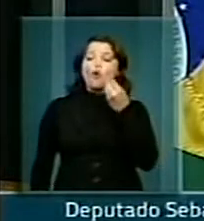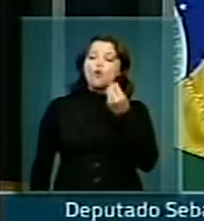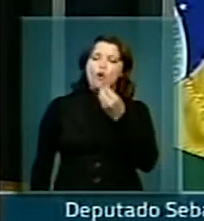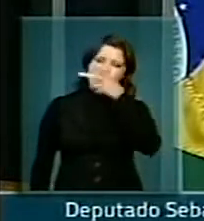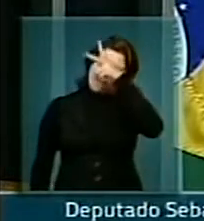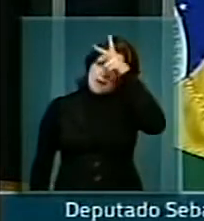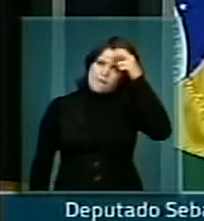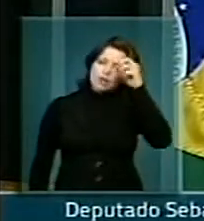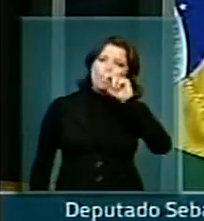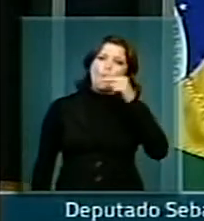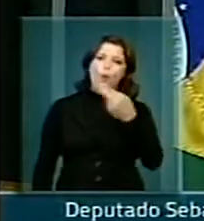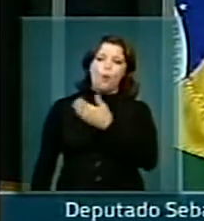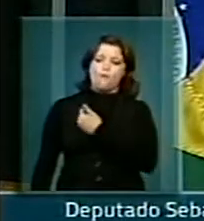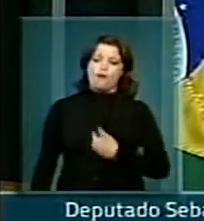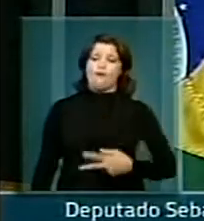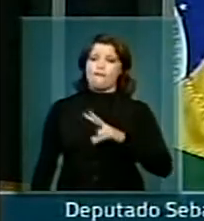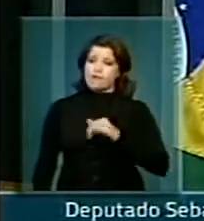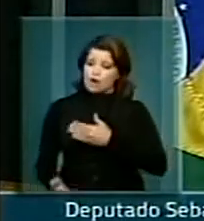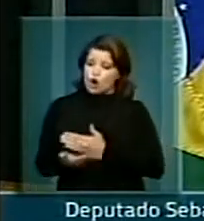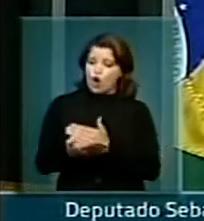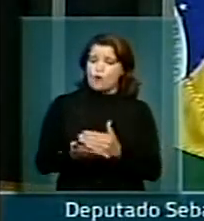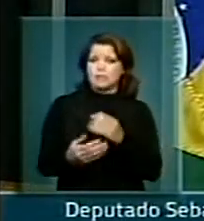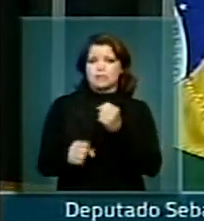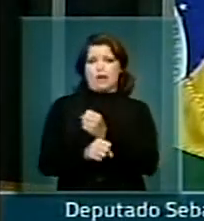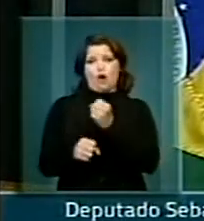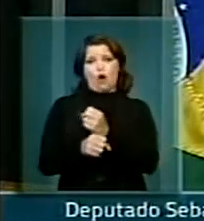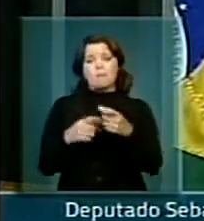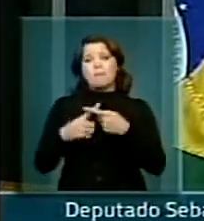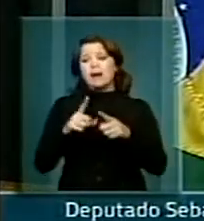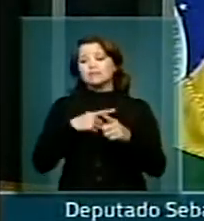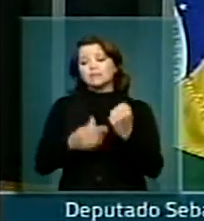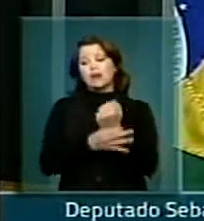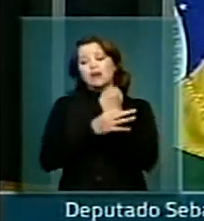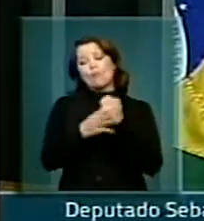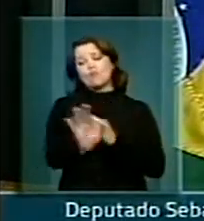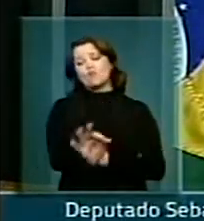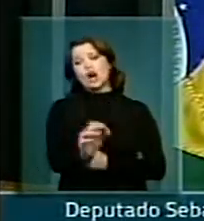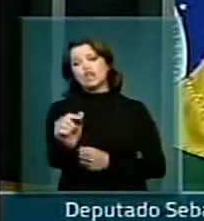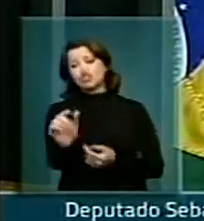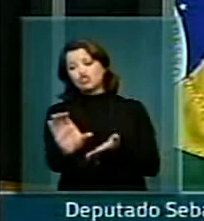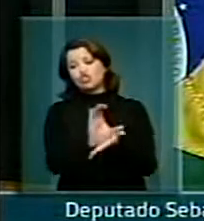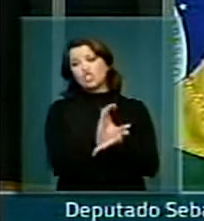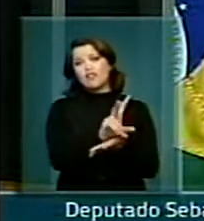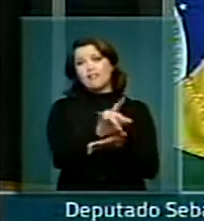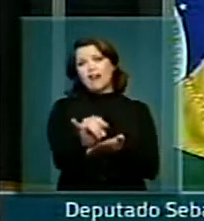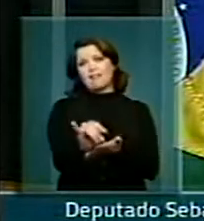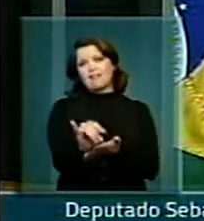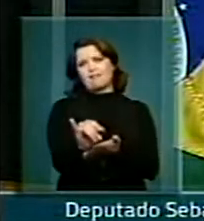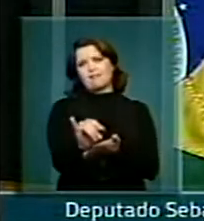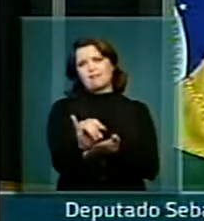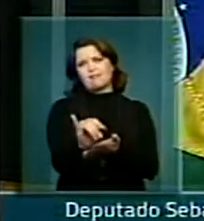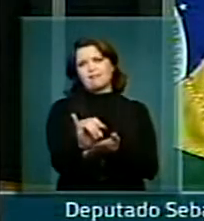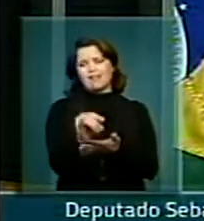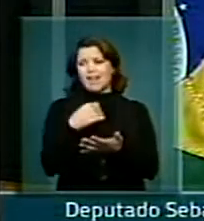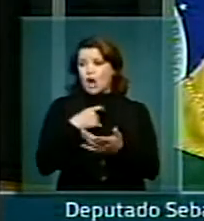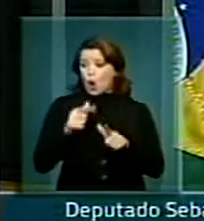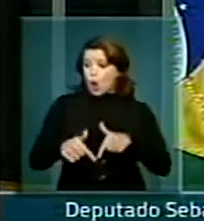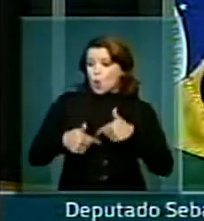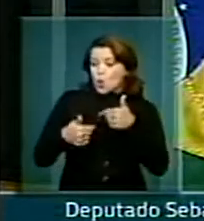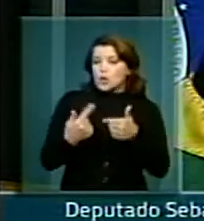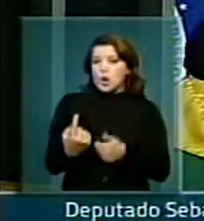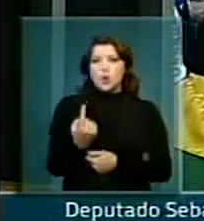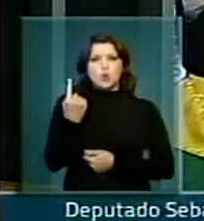governador vai dar ordem de serviço, mandar começar a obra sem ter a garantia de que o dinheiro vai ser pago? E eu não estou fazendo uma luta pessoal, não.